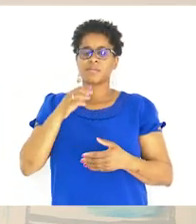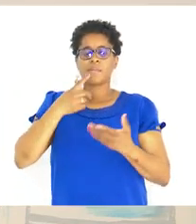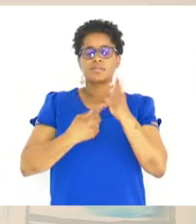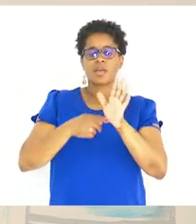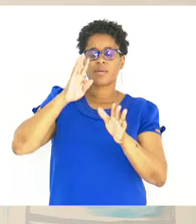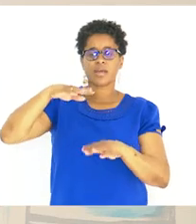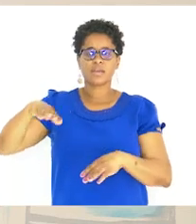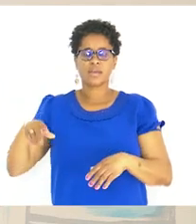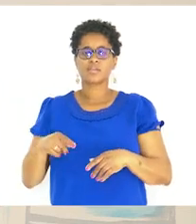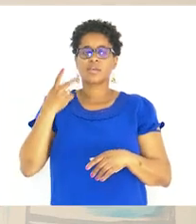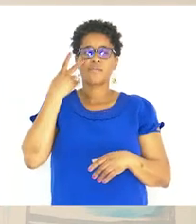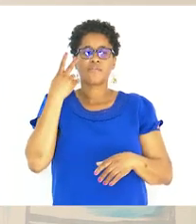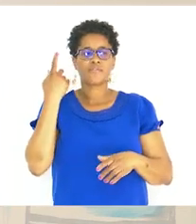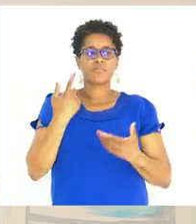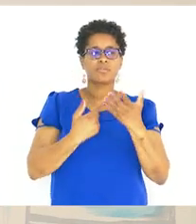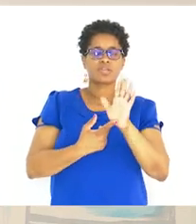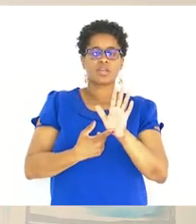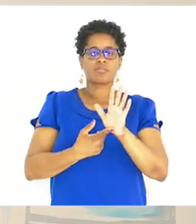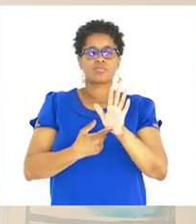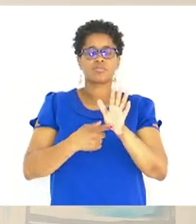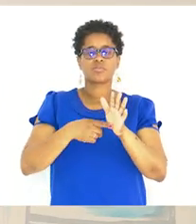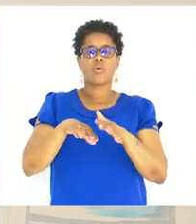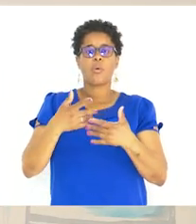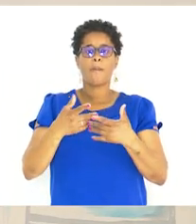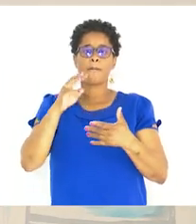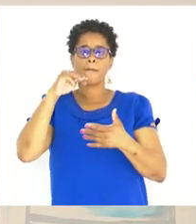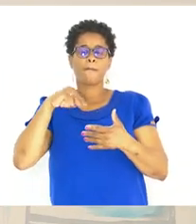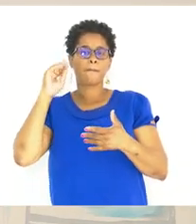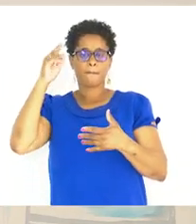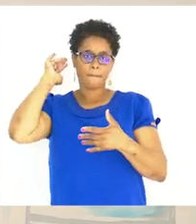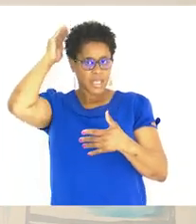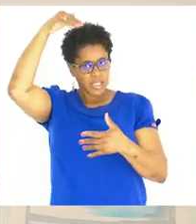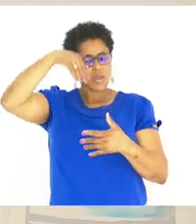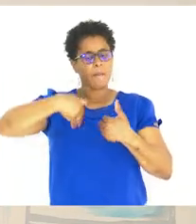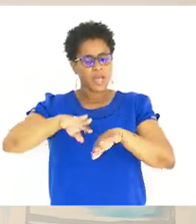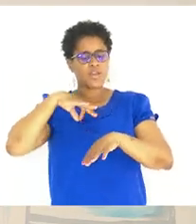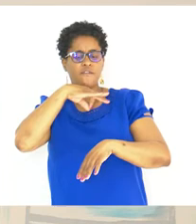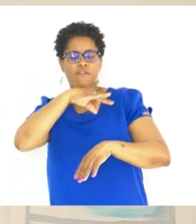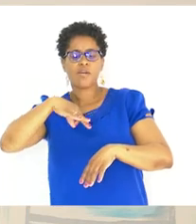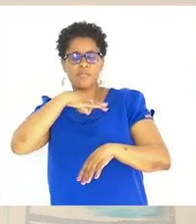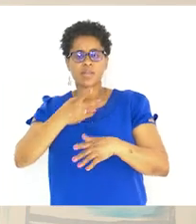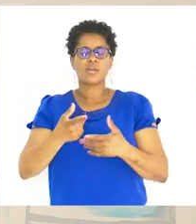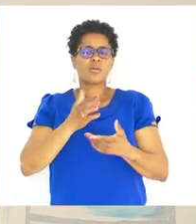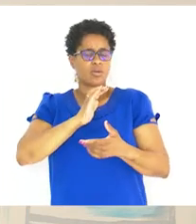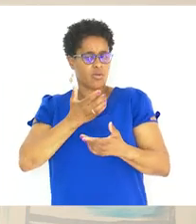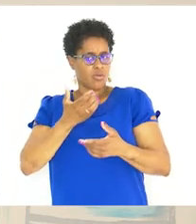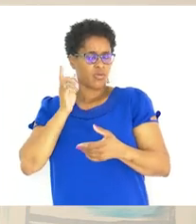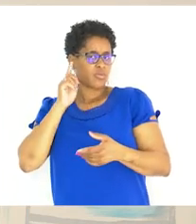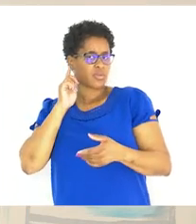criança A criança Que vive Por exemplo Com os padrinhos Mas é a família O importante É amar